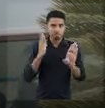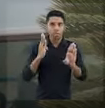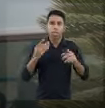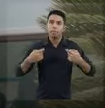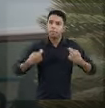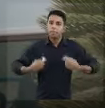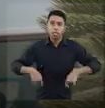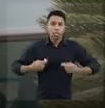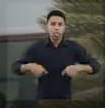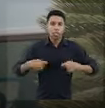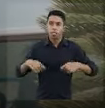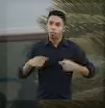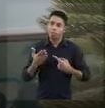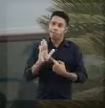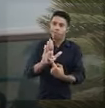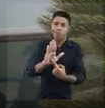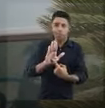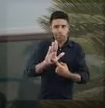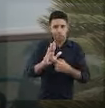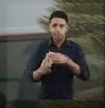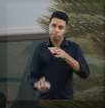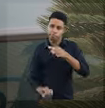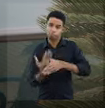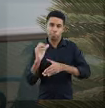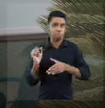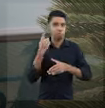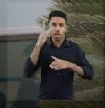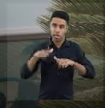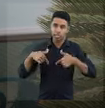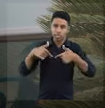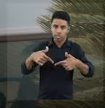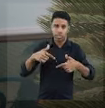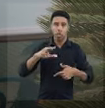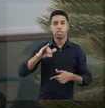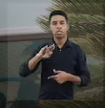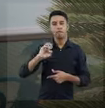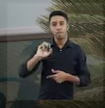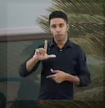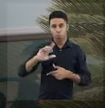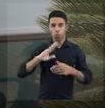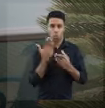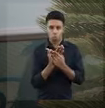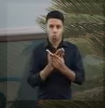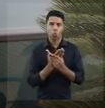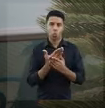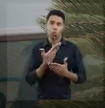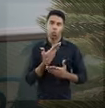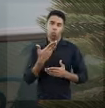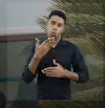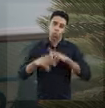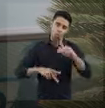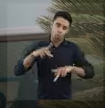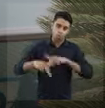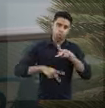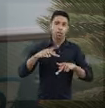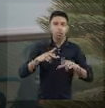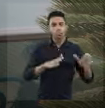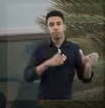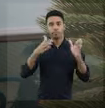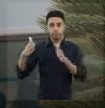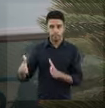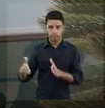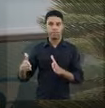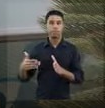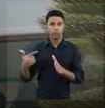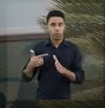né? Se revelou necessária o ingresso da primeira ação civil pública, o que se deu um pouco antes da realização